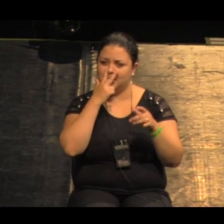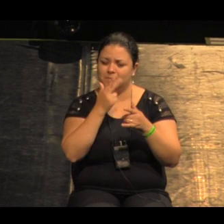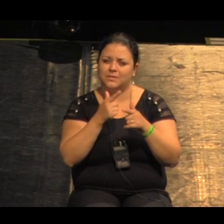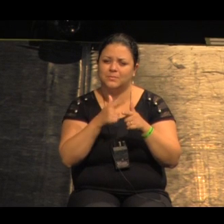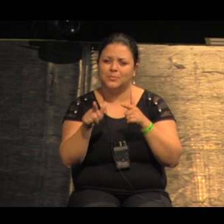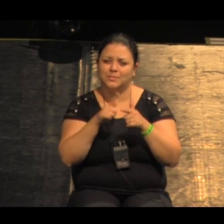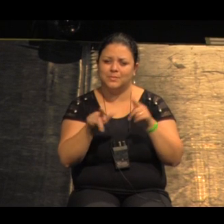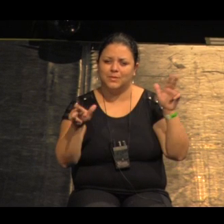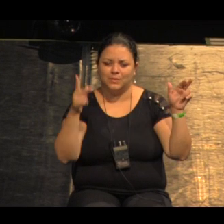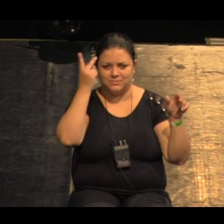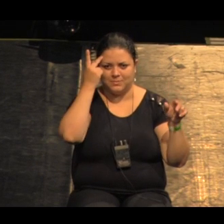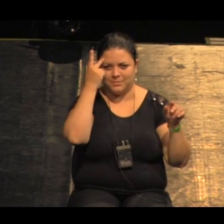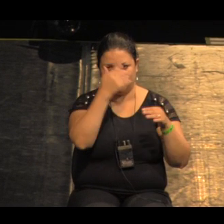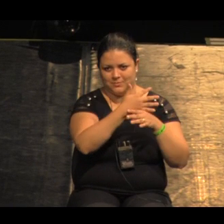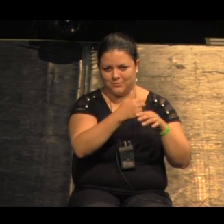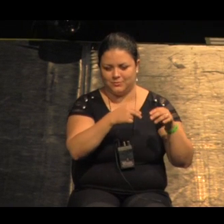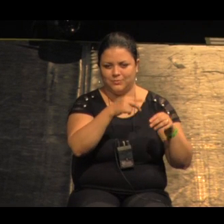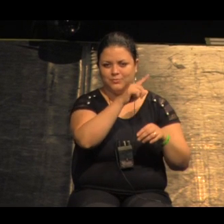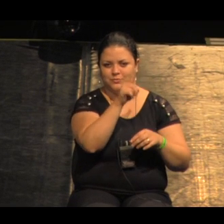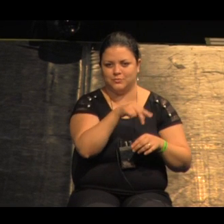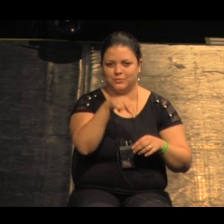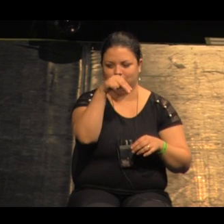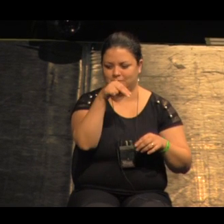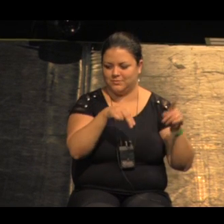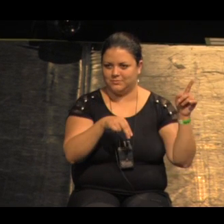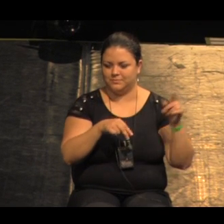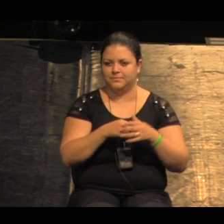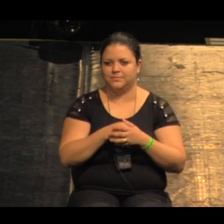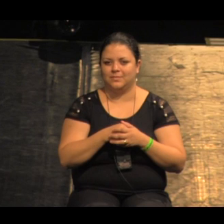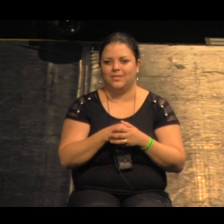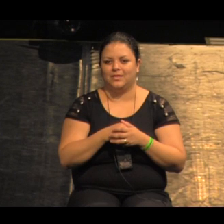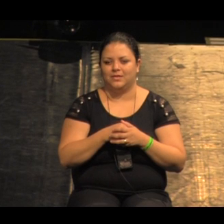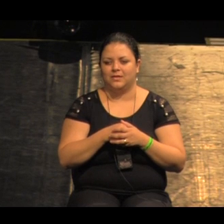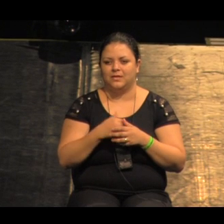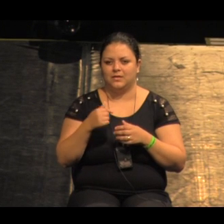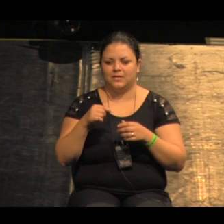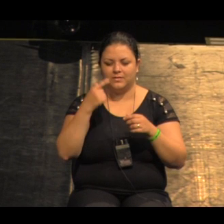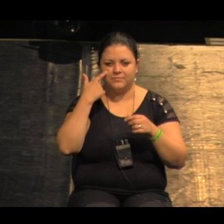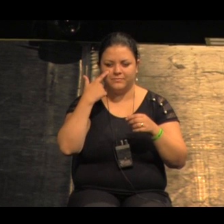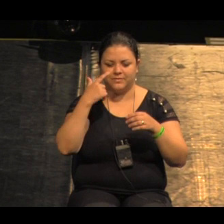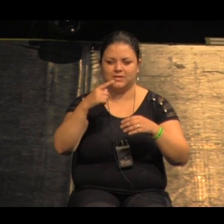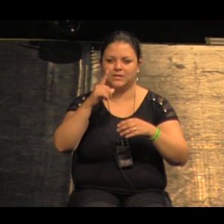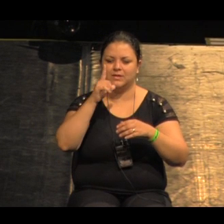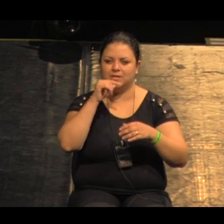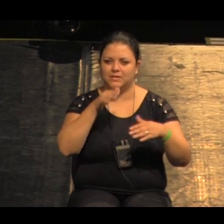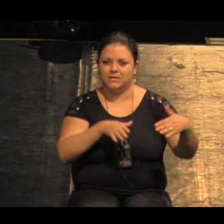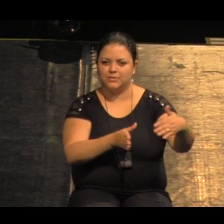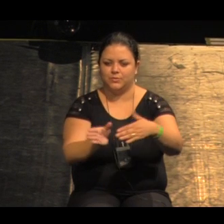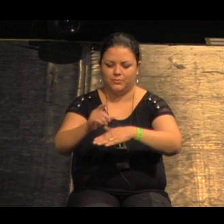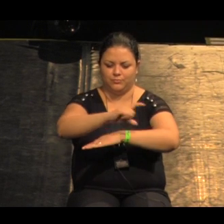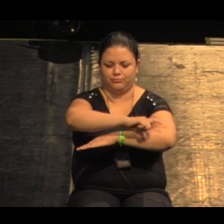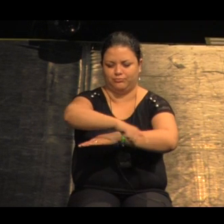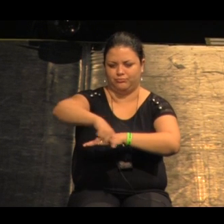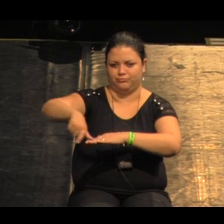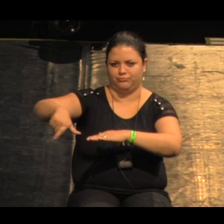eu usei tanto o bagulho aqui que não acabou a bateria mas na orla do rio não existe uma comunicação